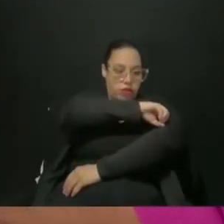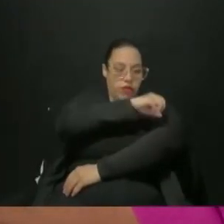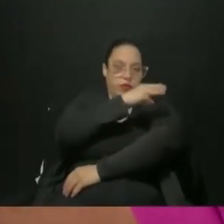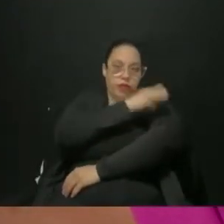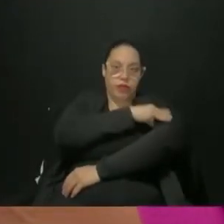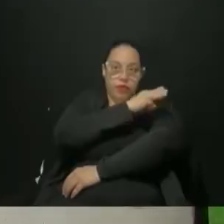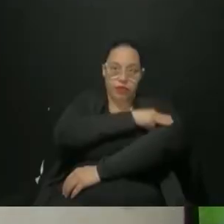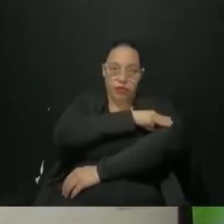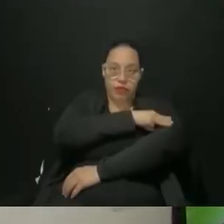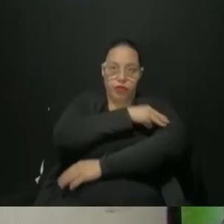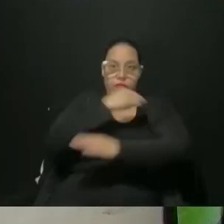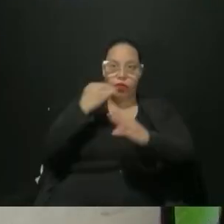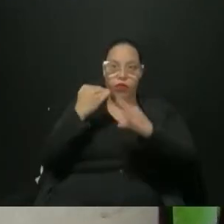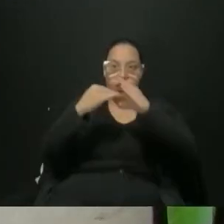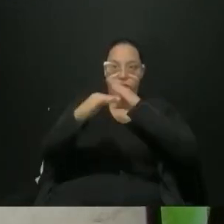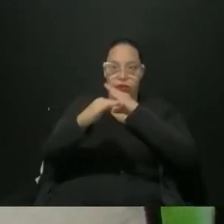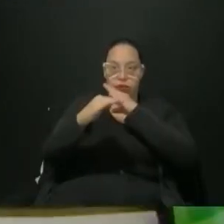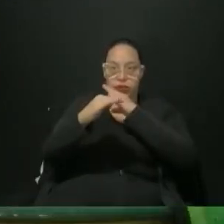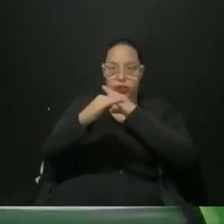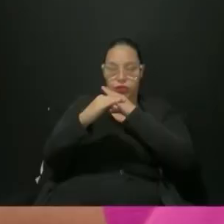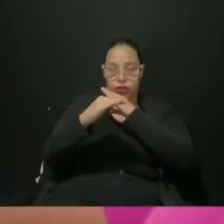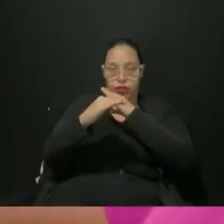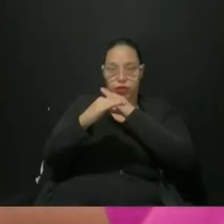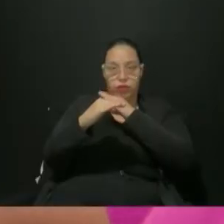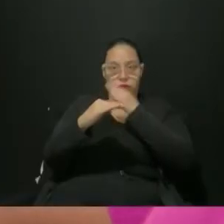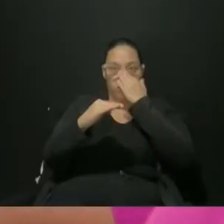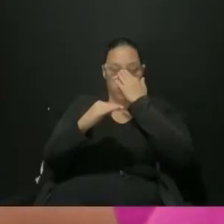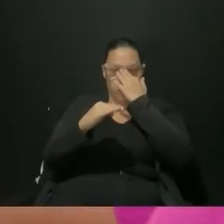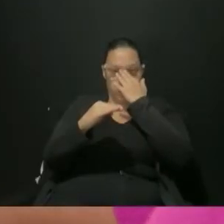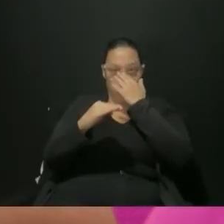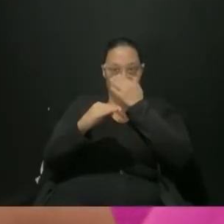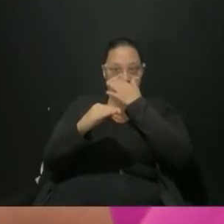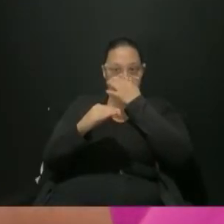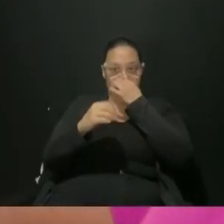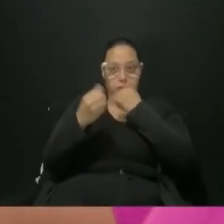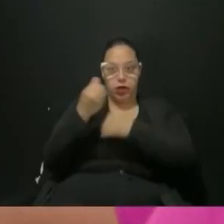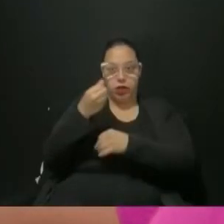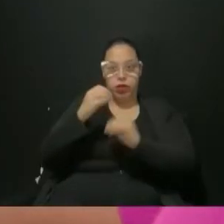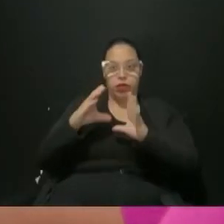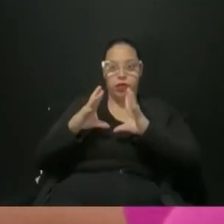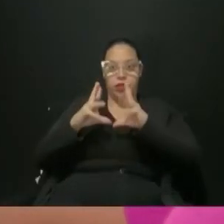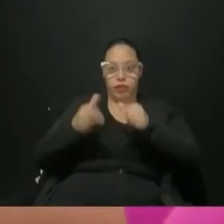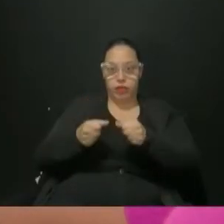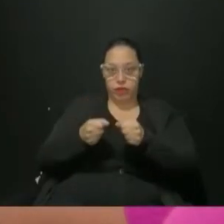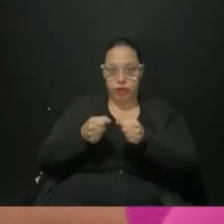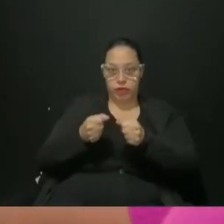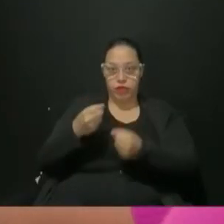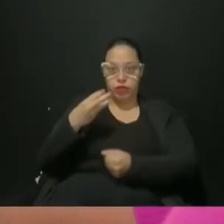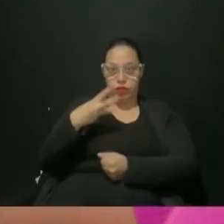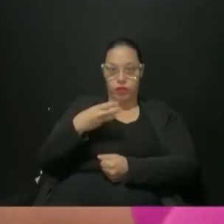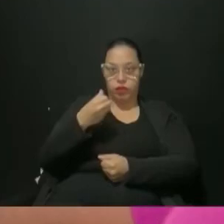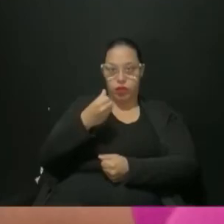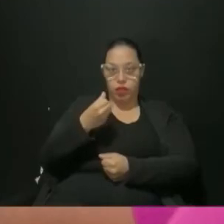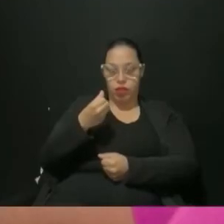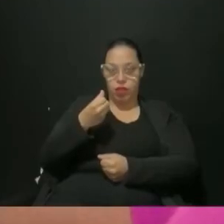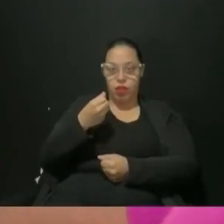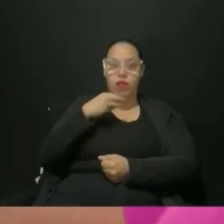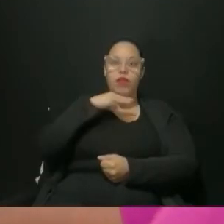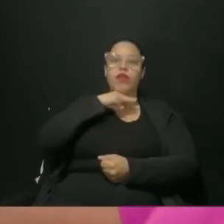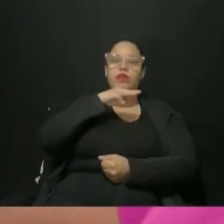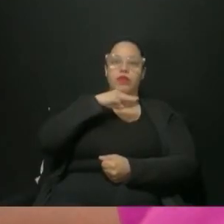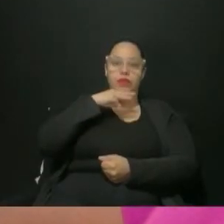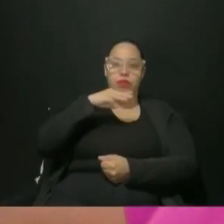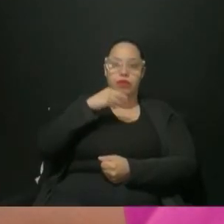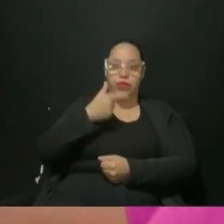ensino médio. Para a entrada no primeiro aninho, anos iniciais, importante ter seis anos completos até 31 de março de